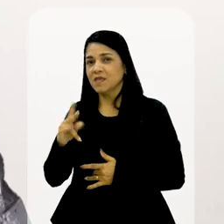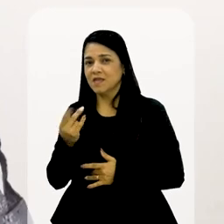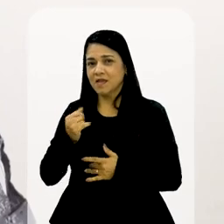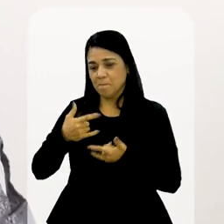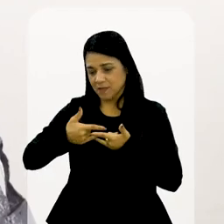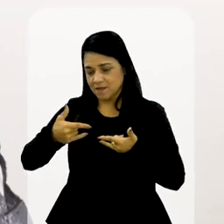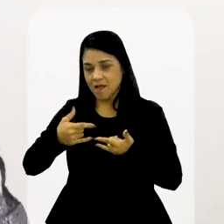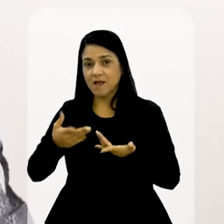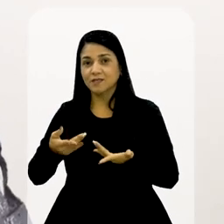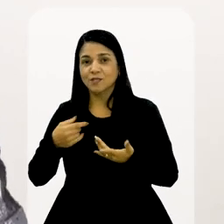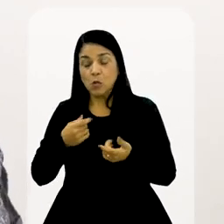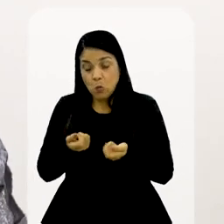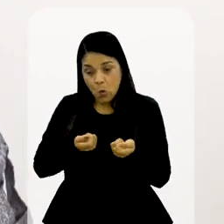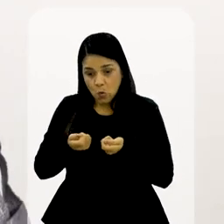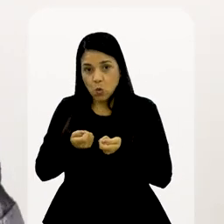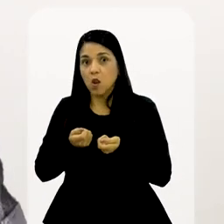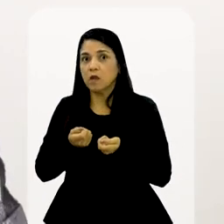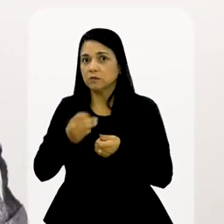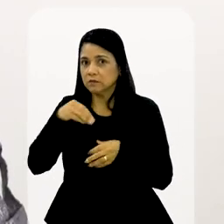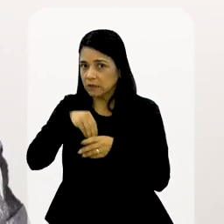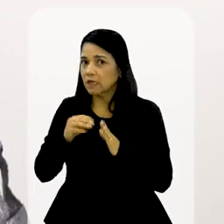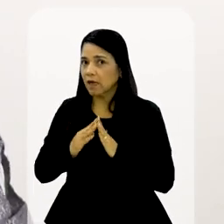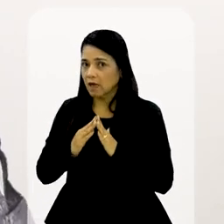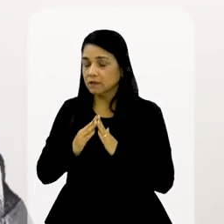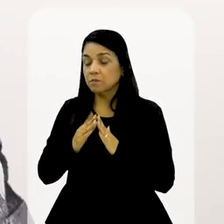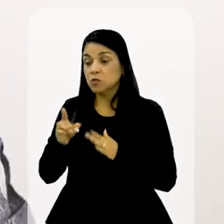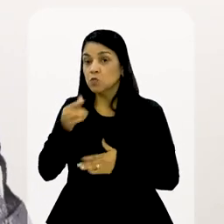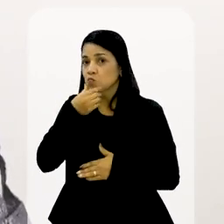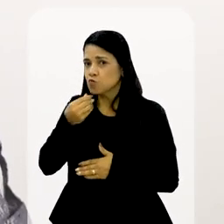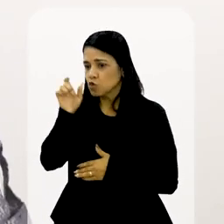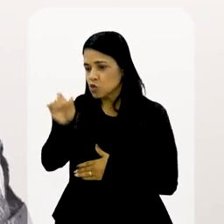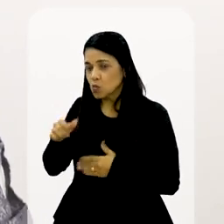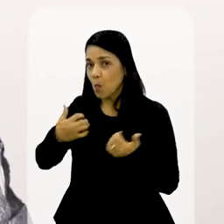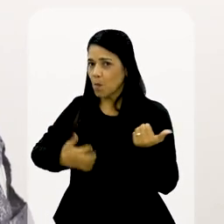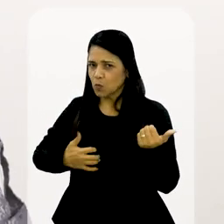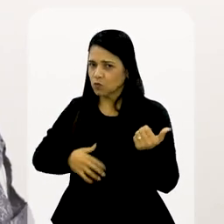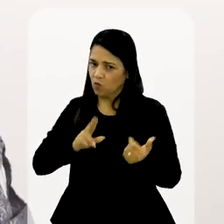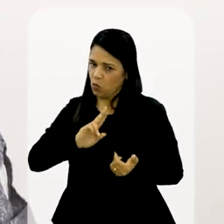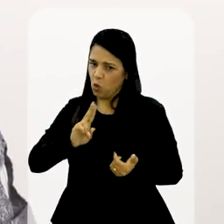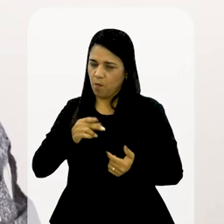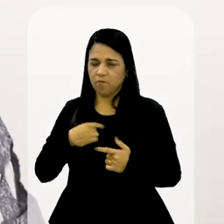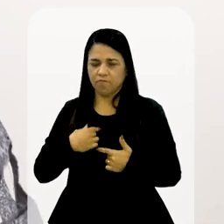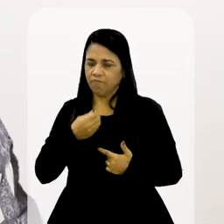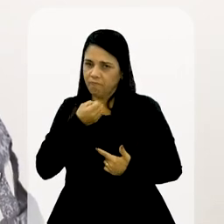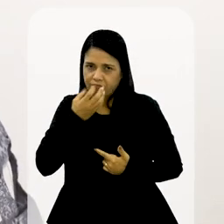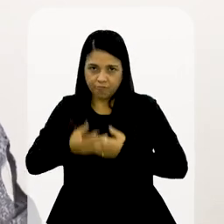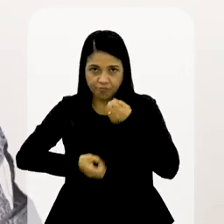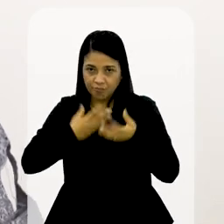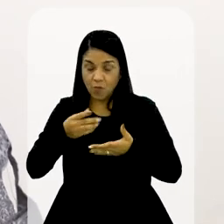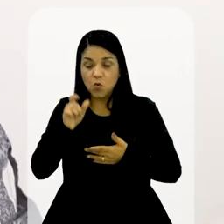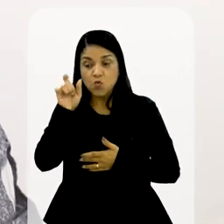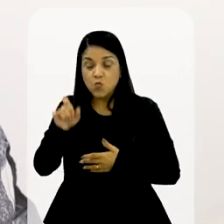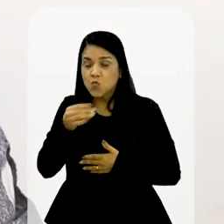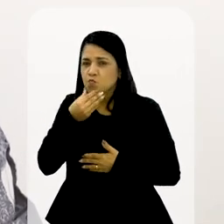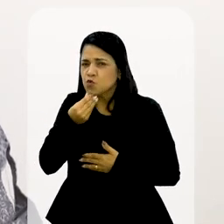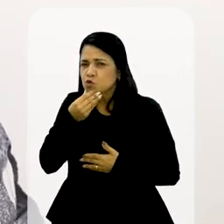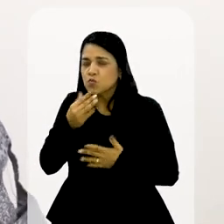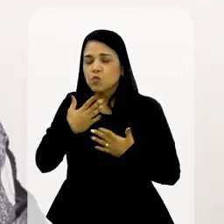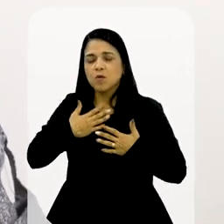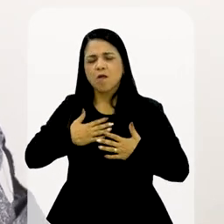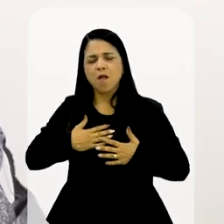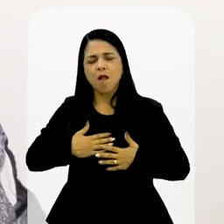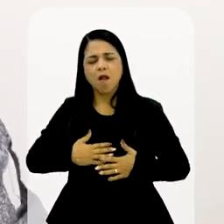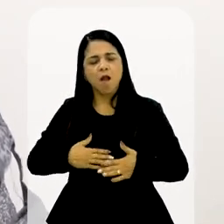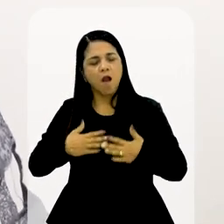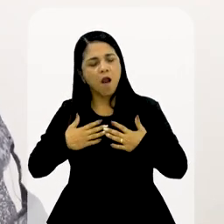E eu regulando dentro do... Mas como um menino, apesar de ser músico, só não vou citar o nome dele, é um menino